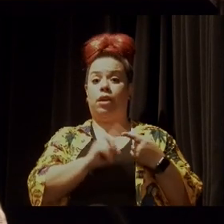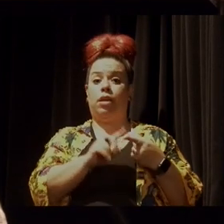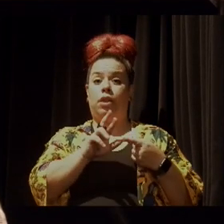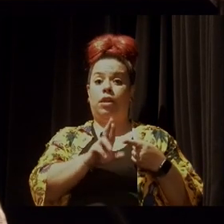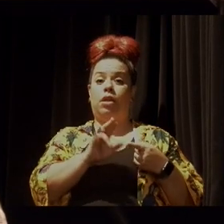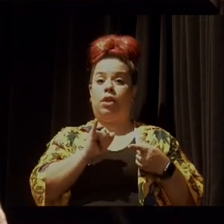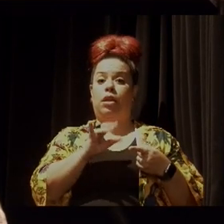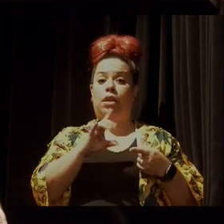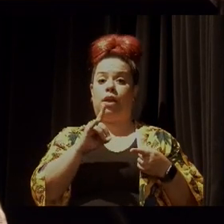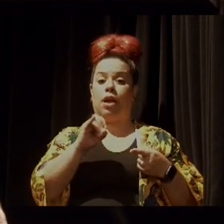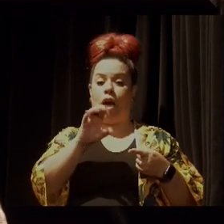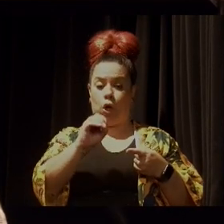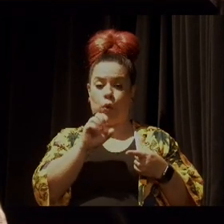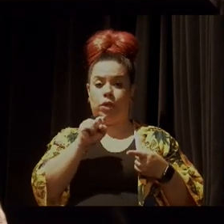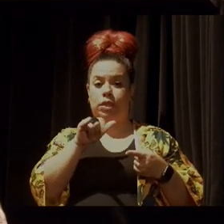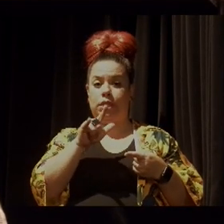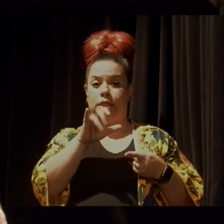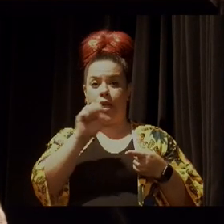Salles,